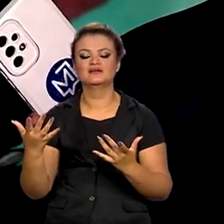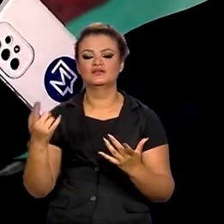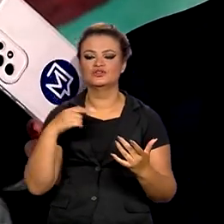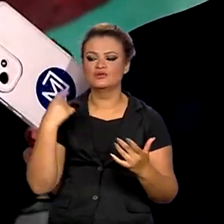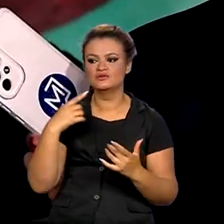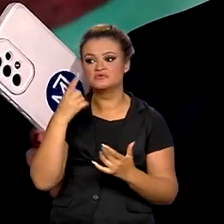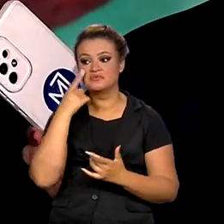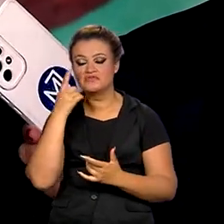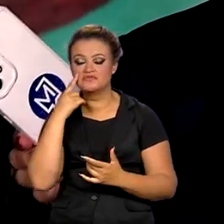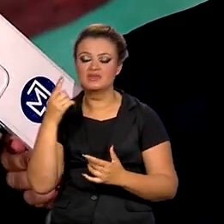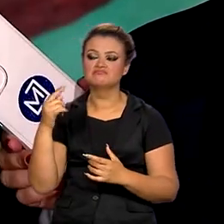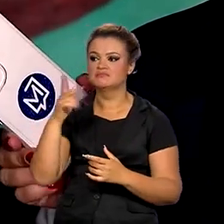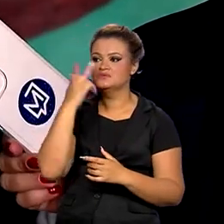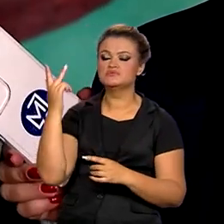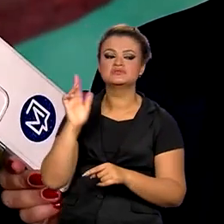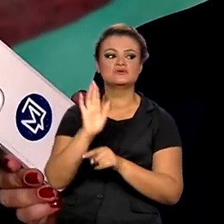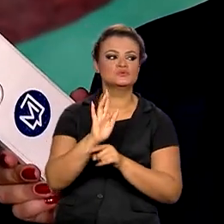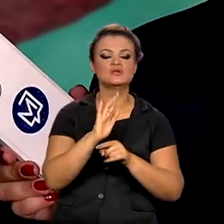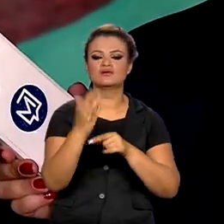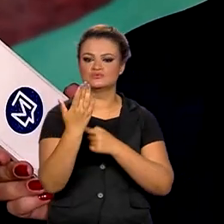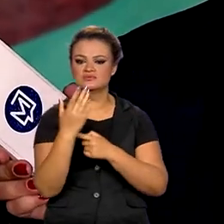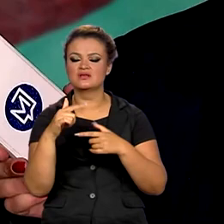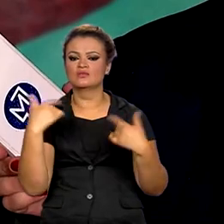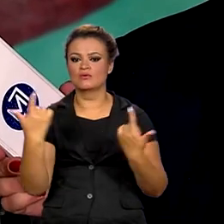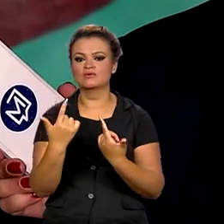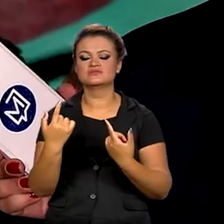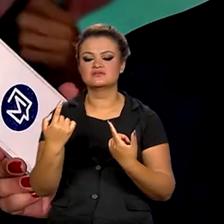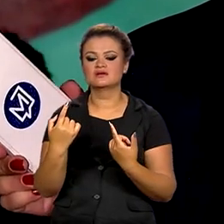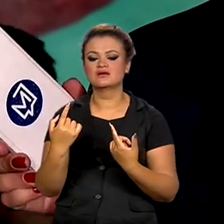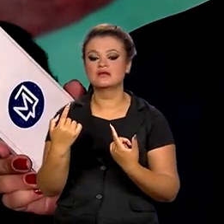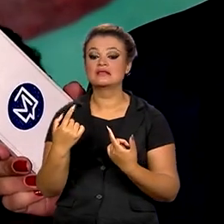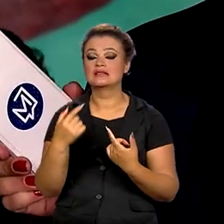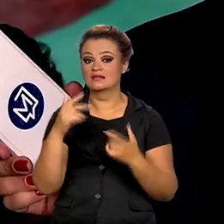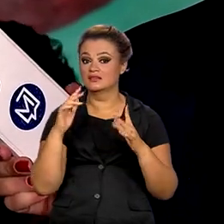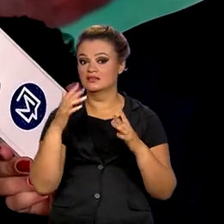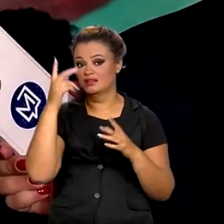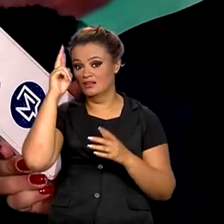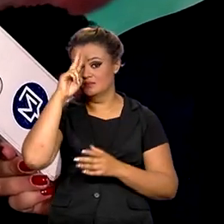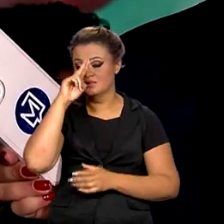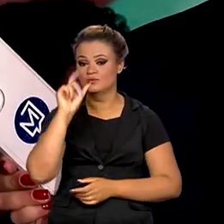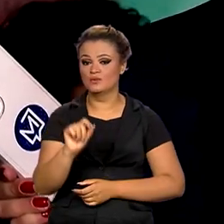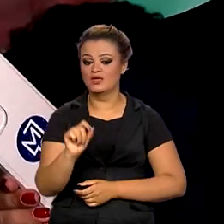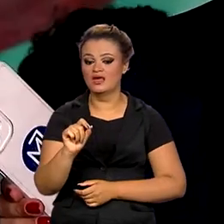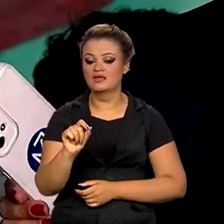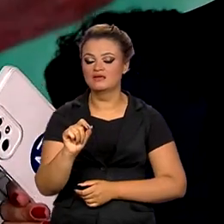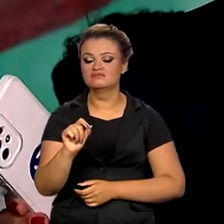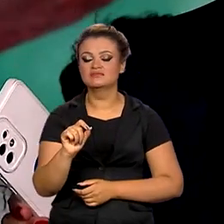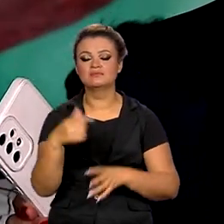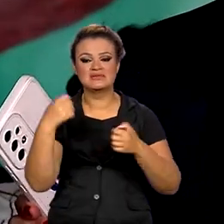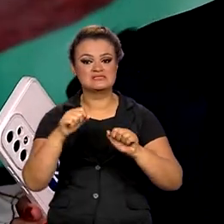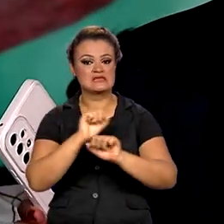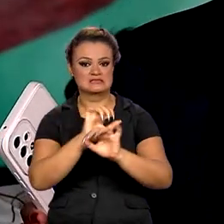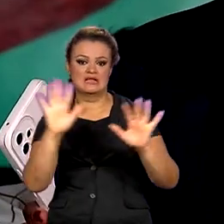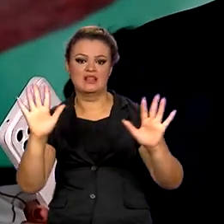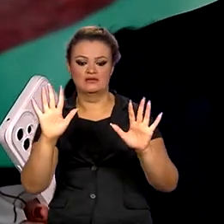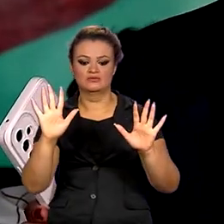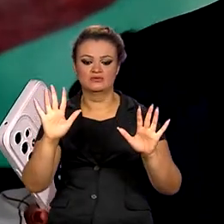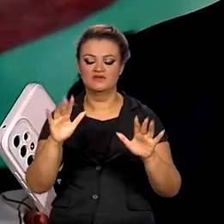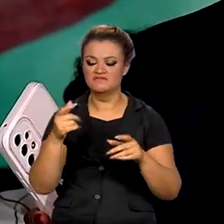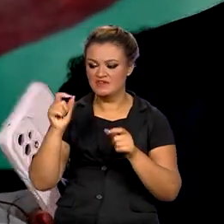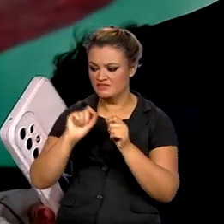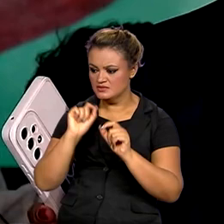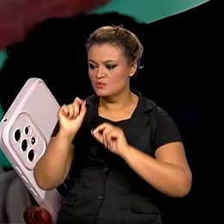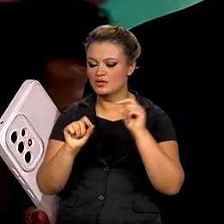que ter a ajuda de todos. Uma compreensão sempre muito transparente do que vai ser